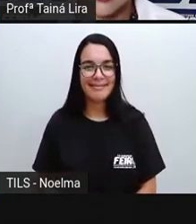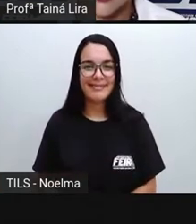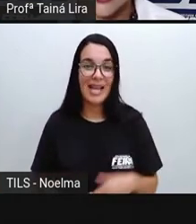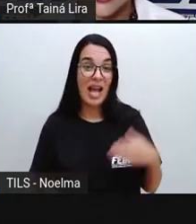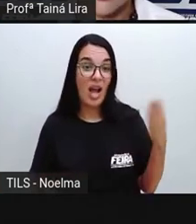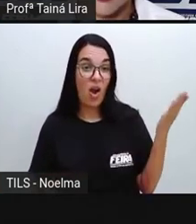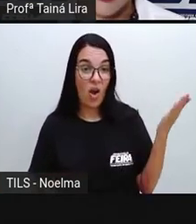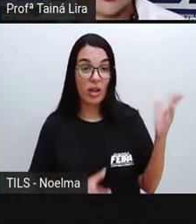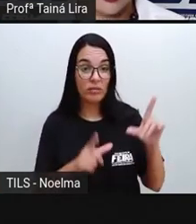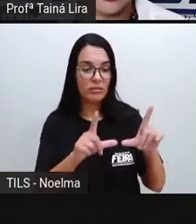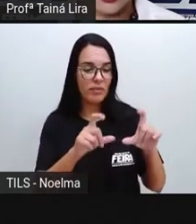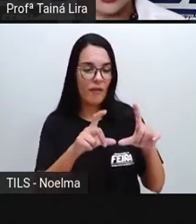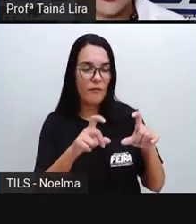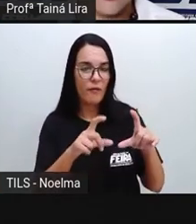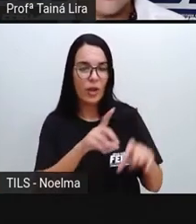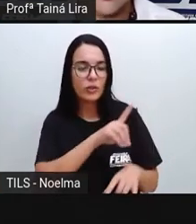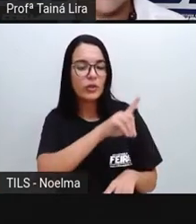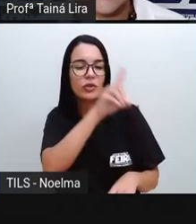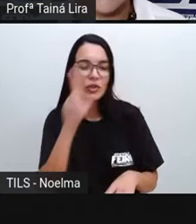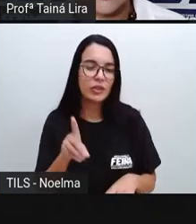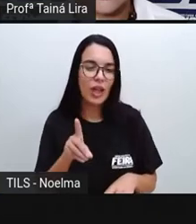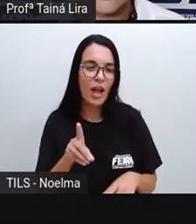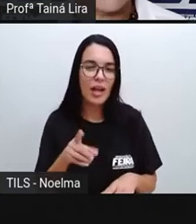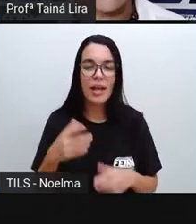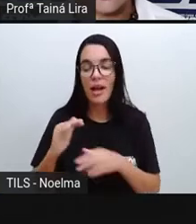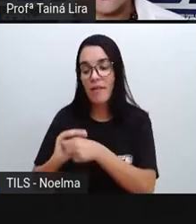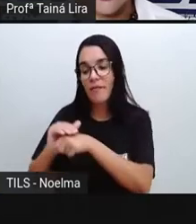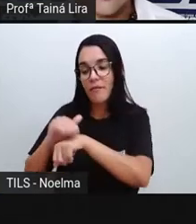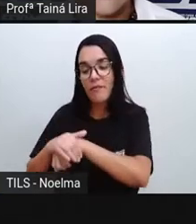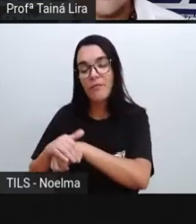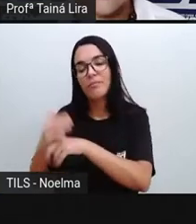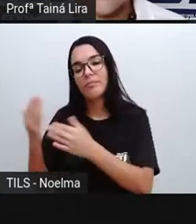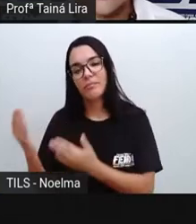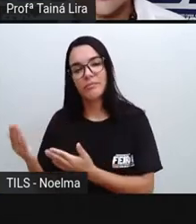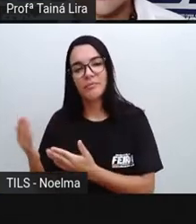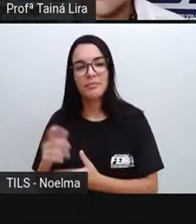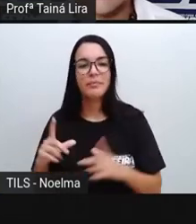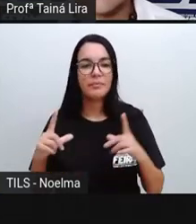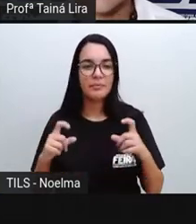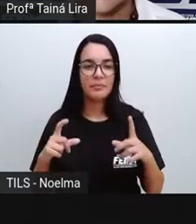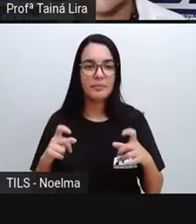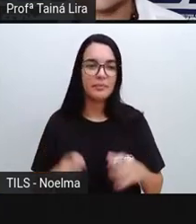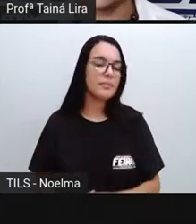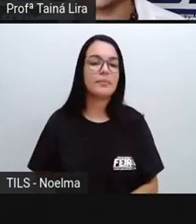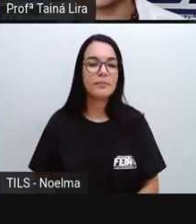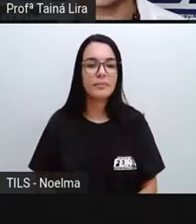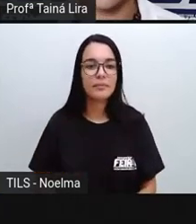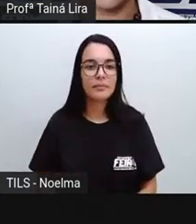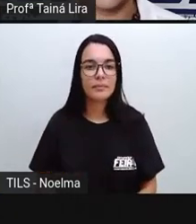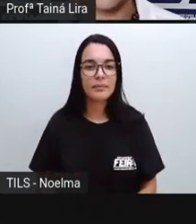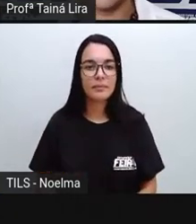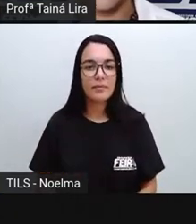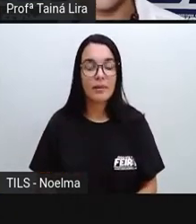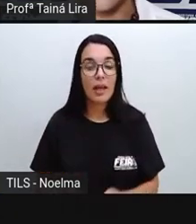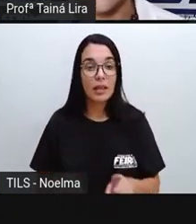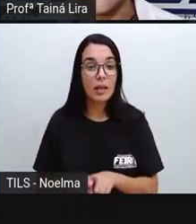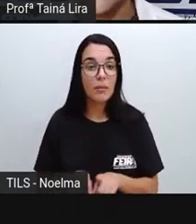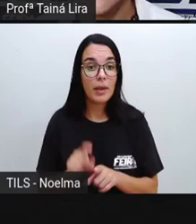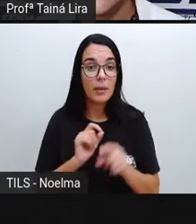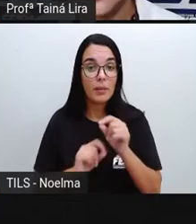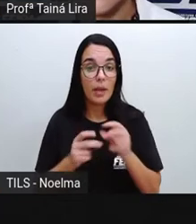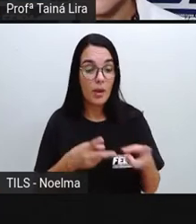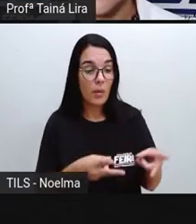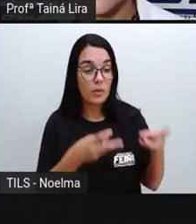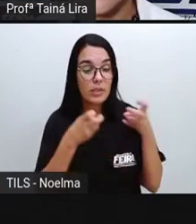Então, olha lá. Uma imagem do dia, uma imagem da noite, tá? E a gente consegue observar, olha lá,